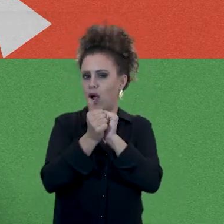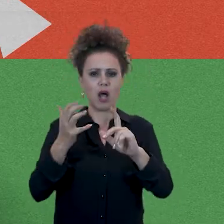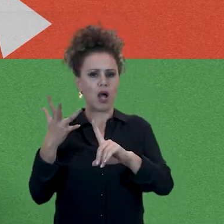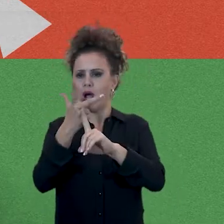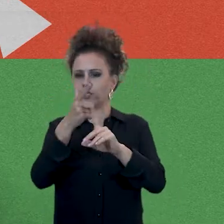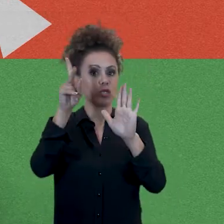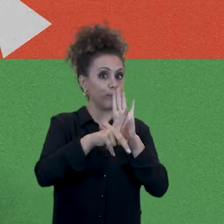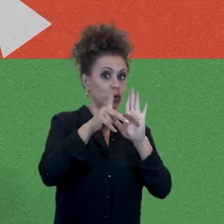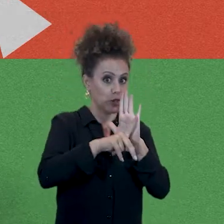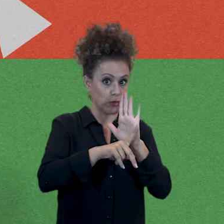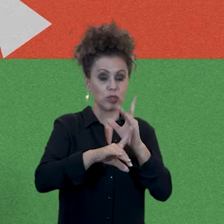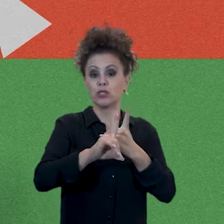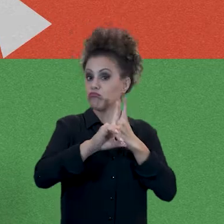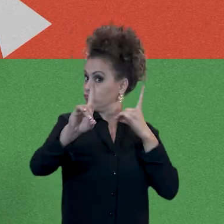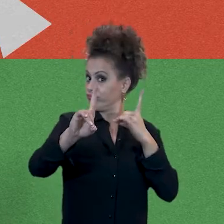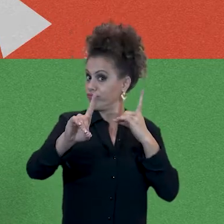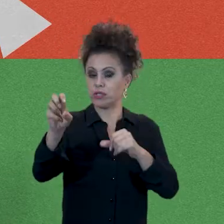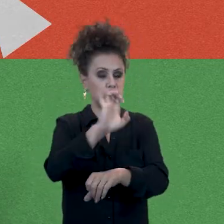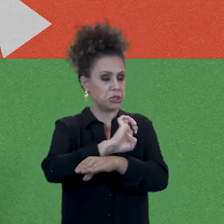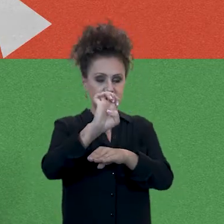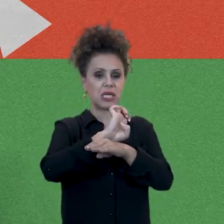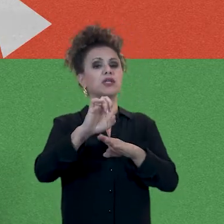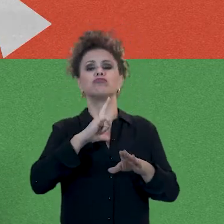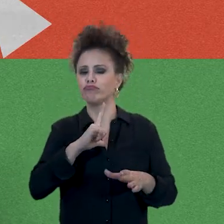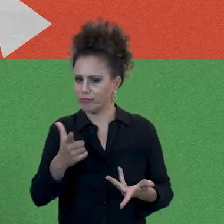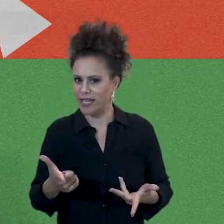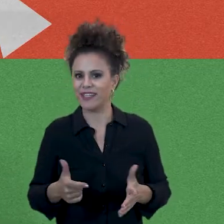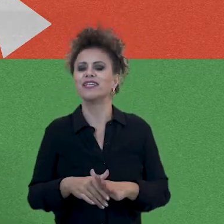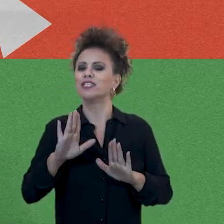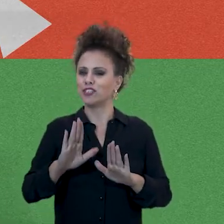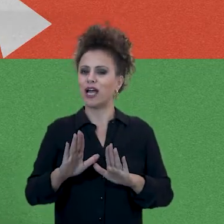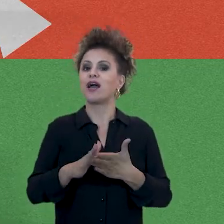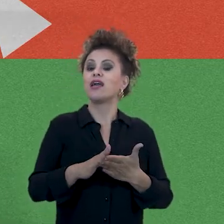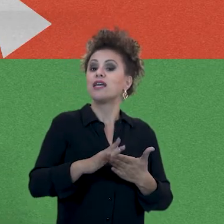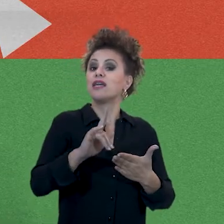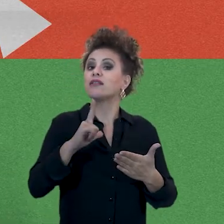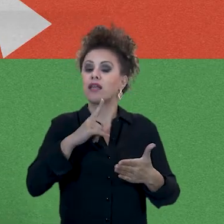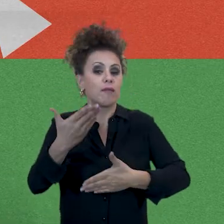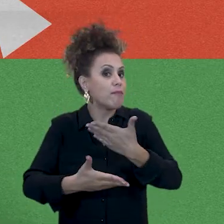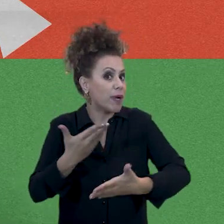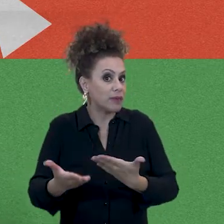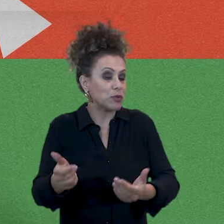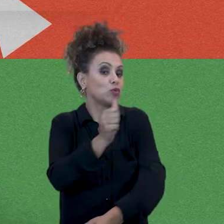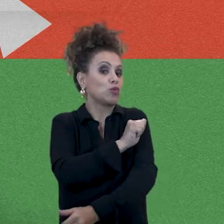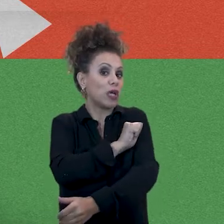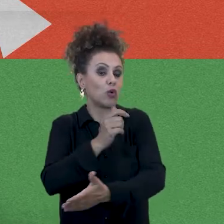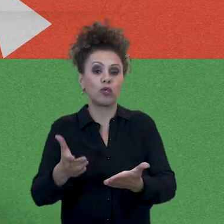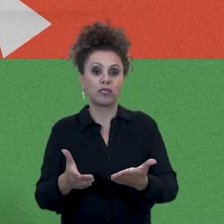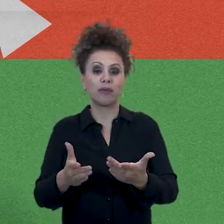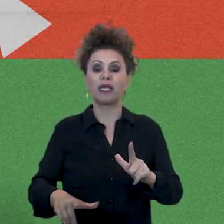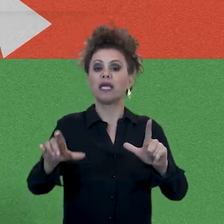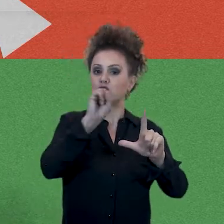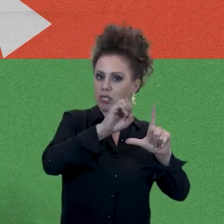programas e projetos de extensão. Então, a gente tem, né? Vários docentes com programas de extensão e tem a participação desses estudantes de